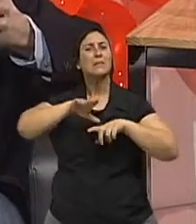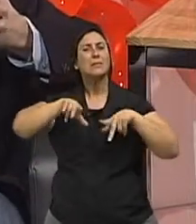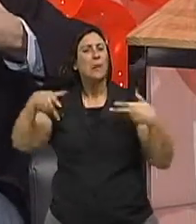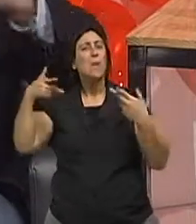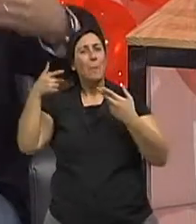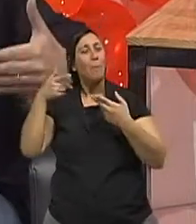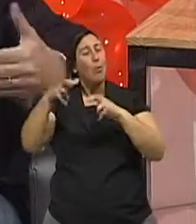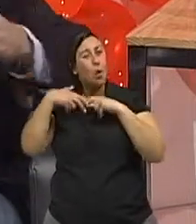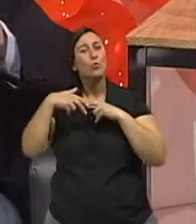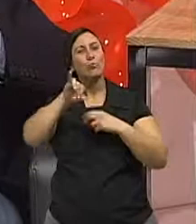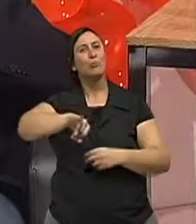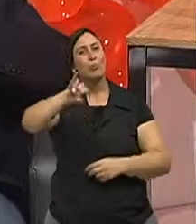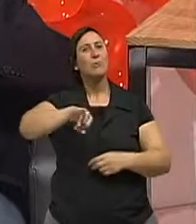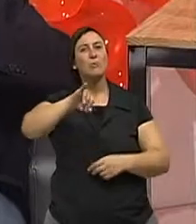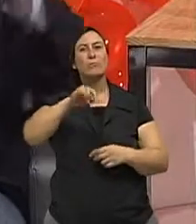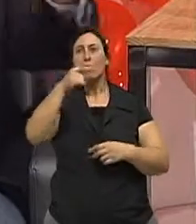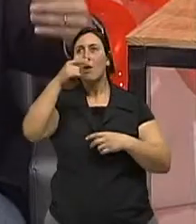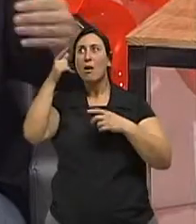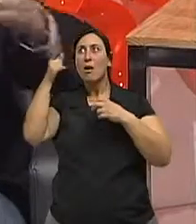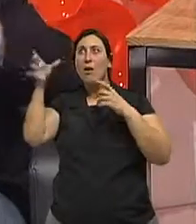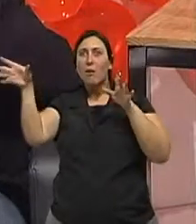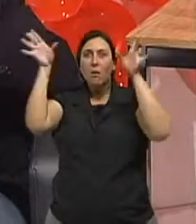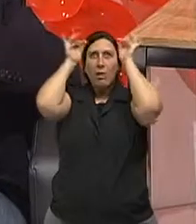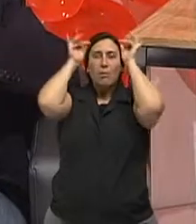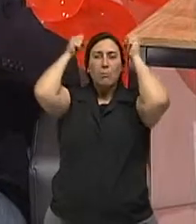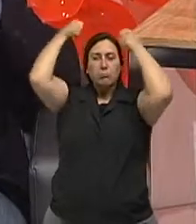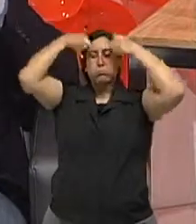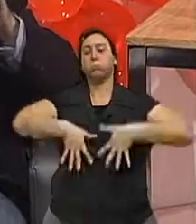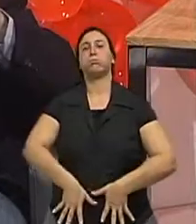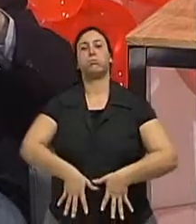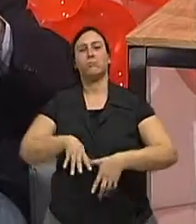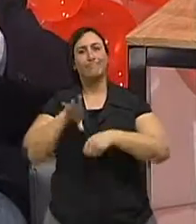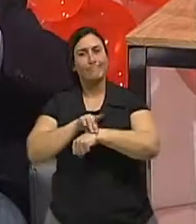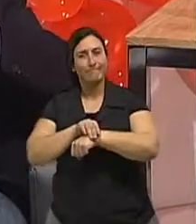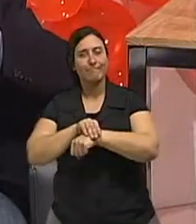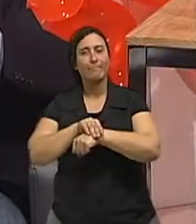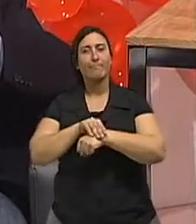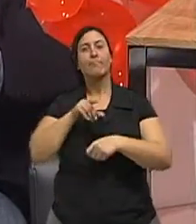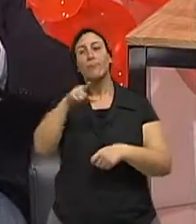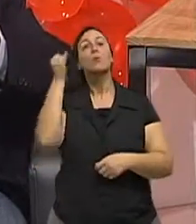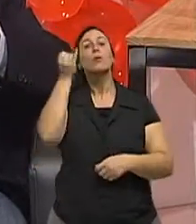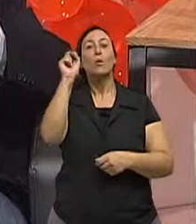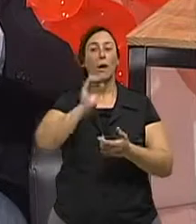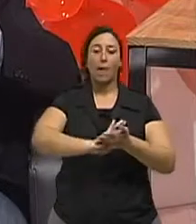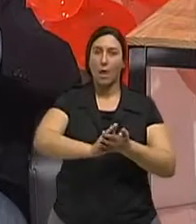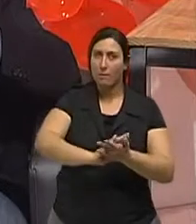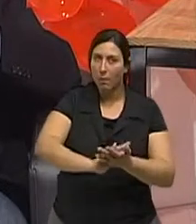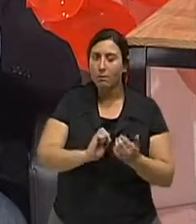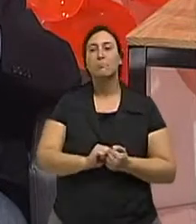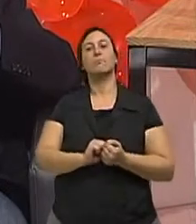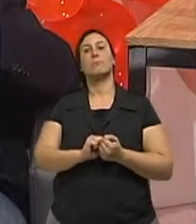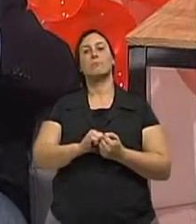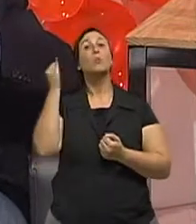equilíbrio. Ela entra e provoca infecção. Então, atitudes importantes, lavar as mãos, não